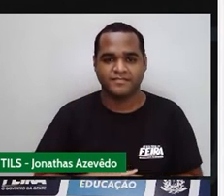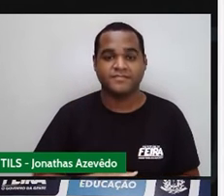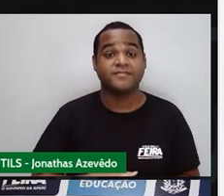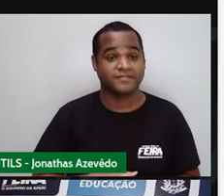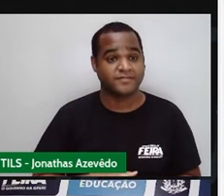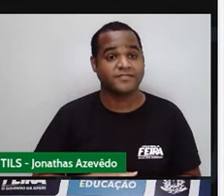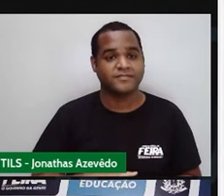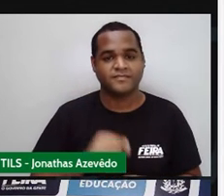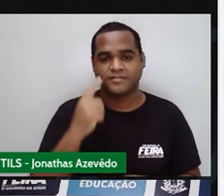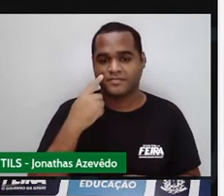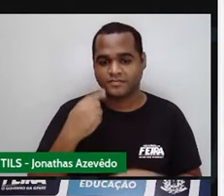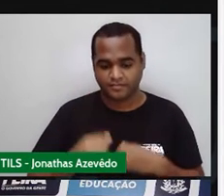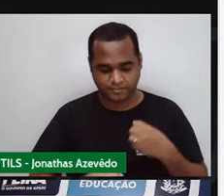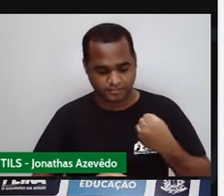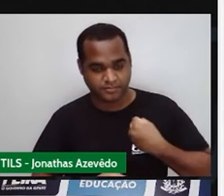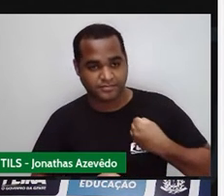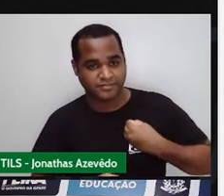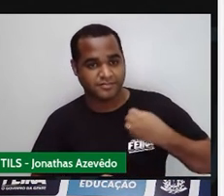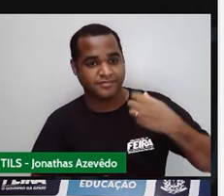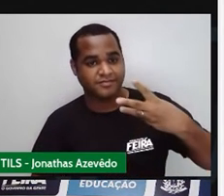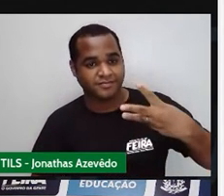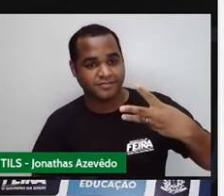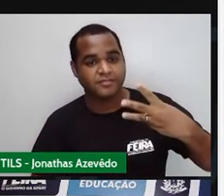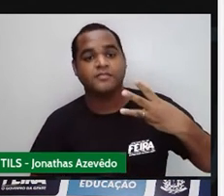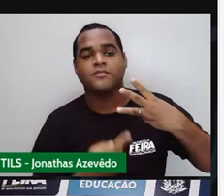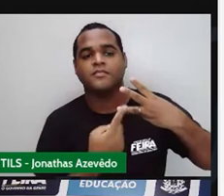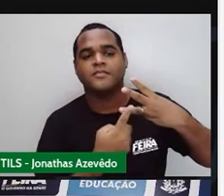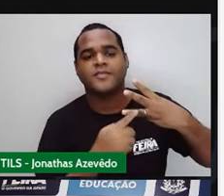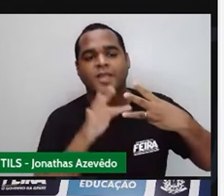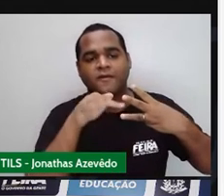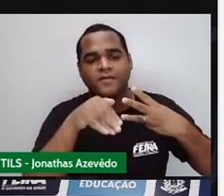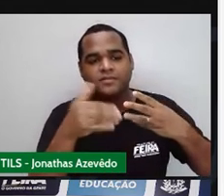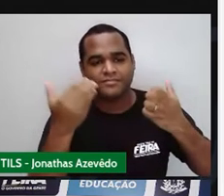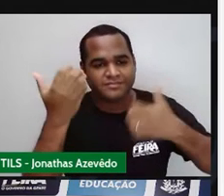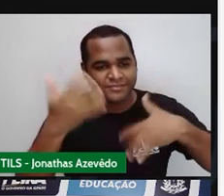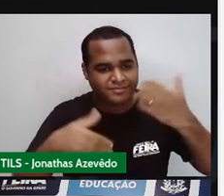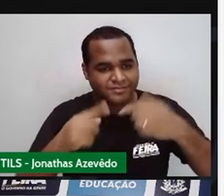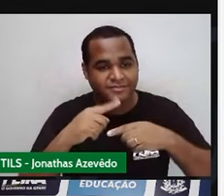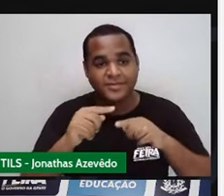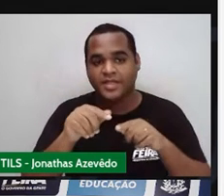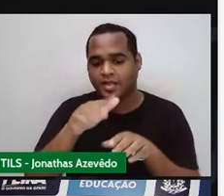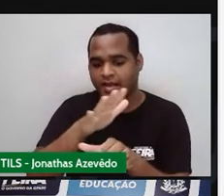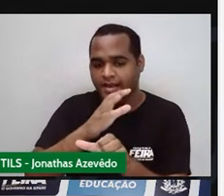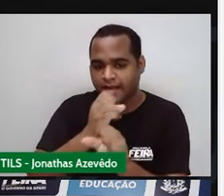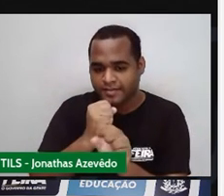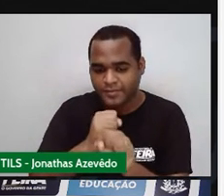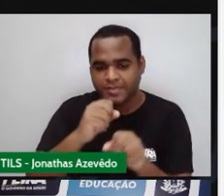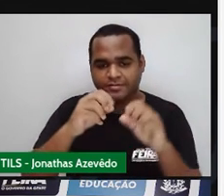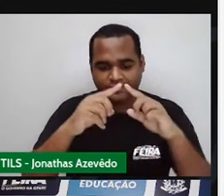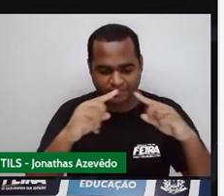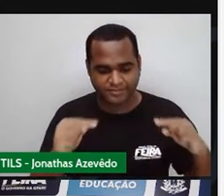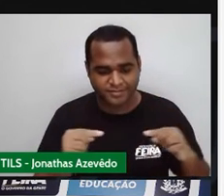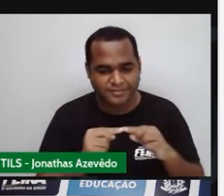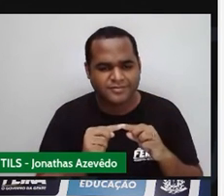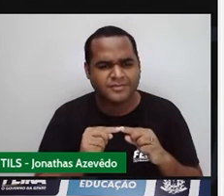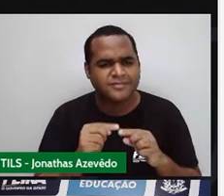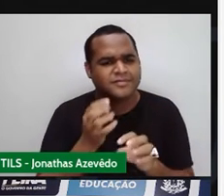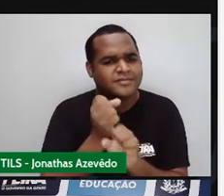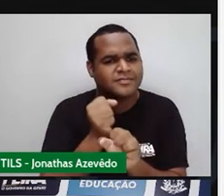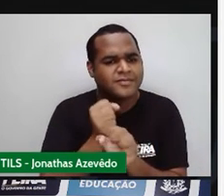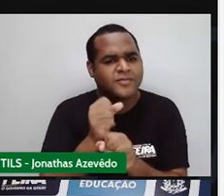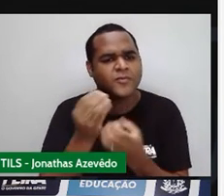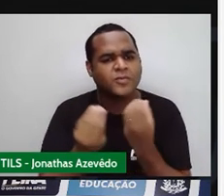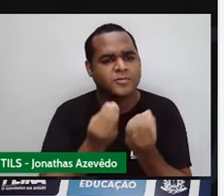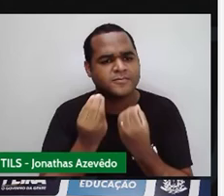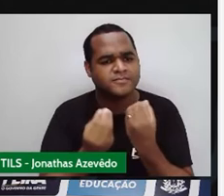O passo 3 diz assim, Some as áreas dos triângulos. Por que somar as áreas dos